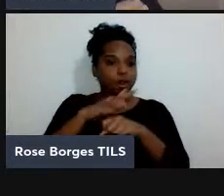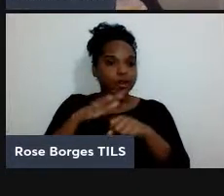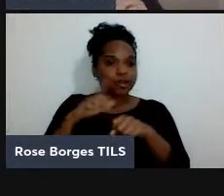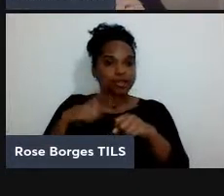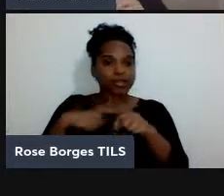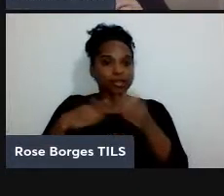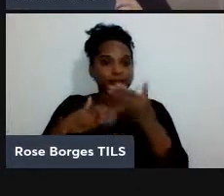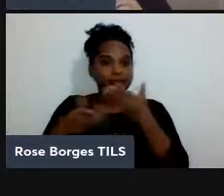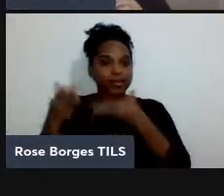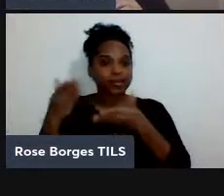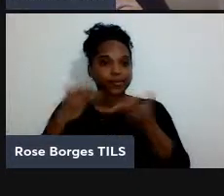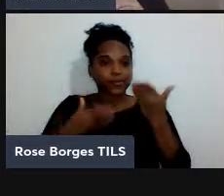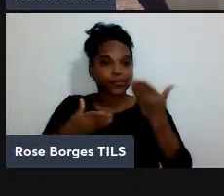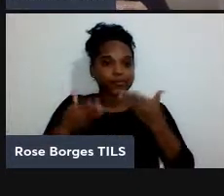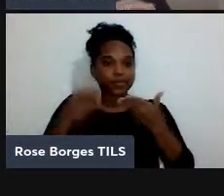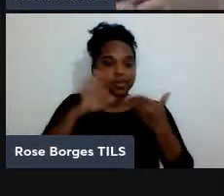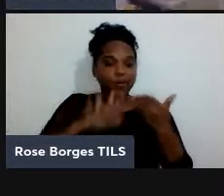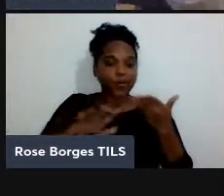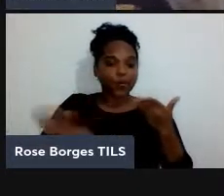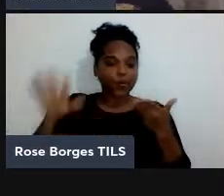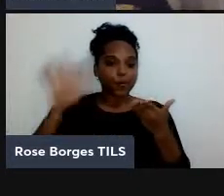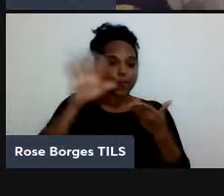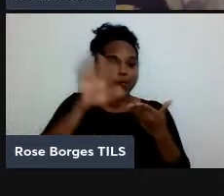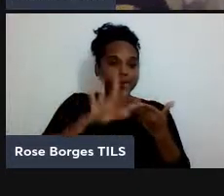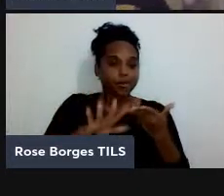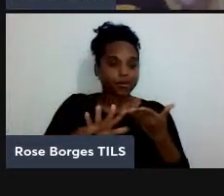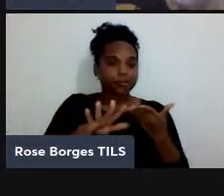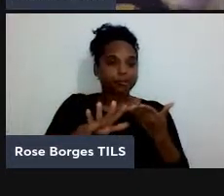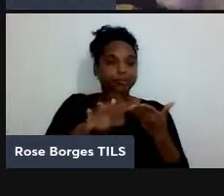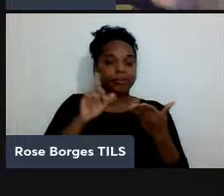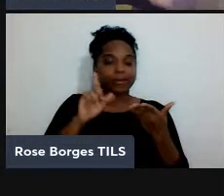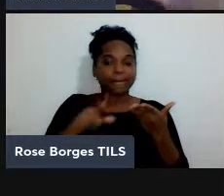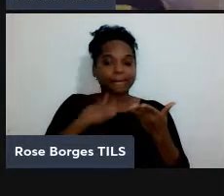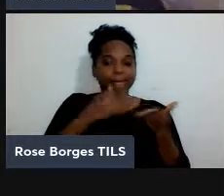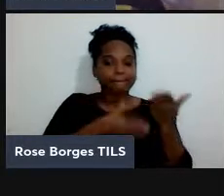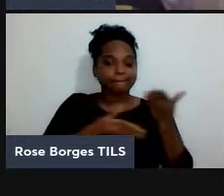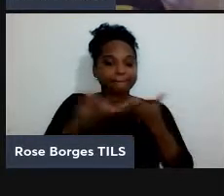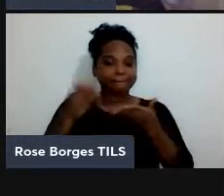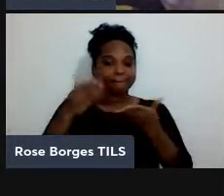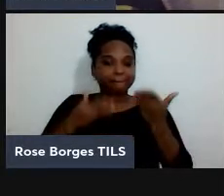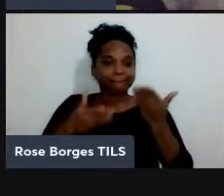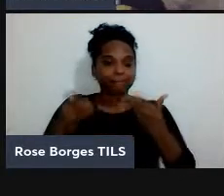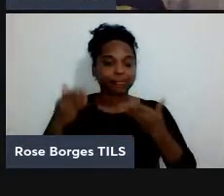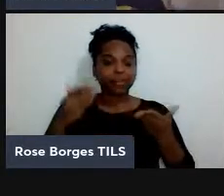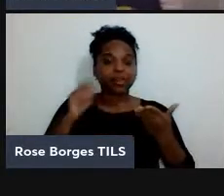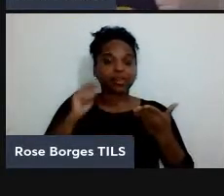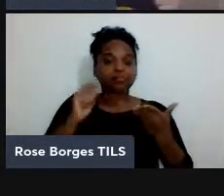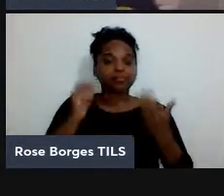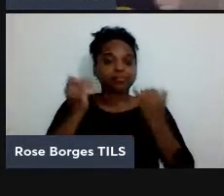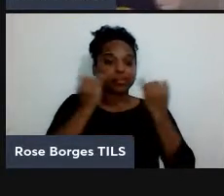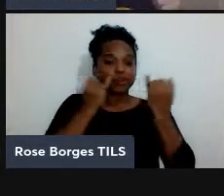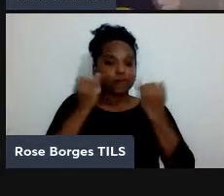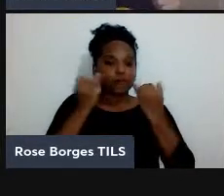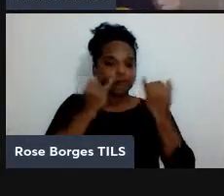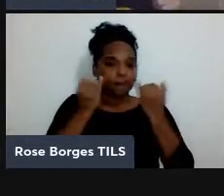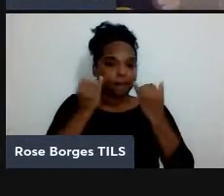ambiente que o circunda e essa interação faz com que a informação quântica contida nesse